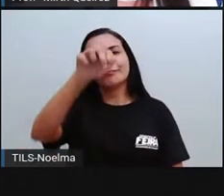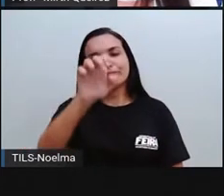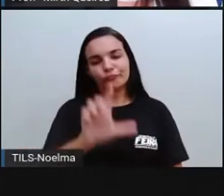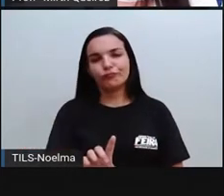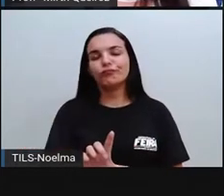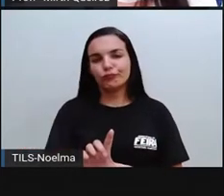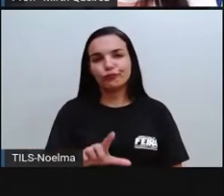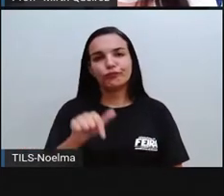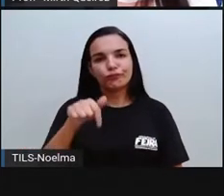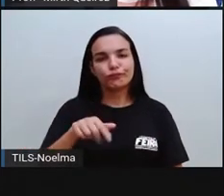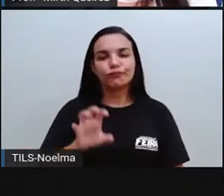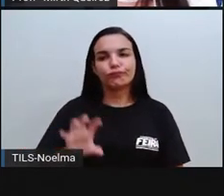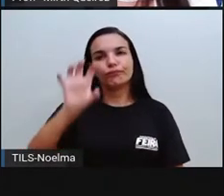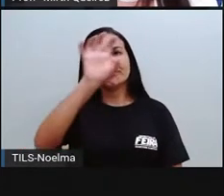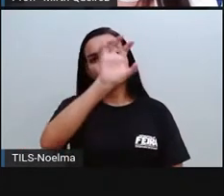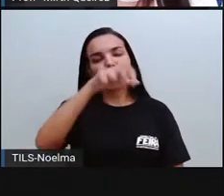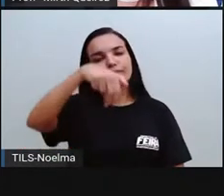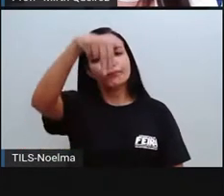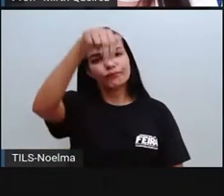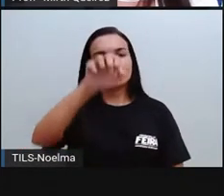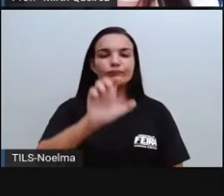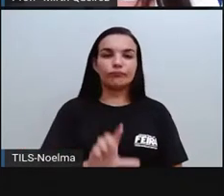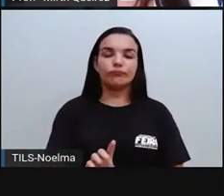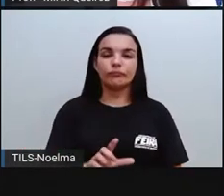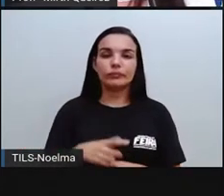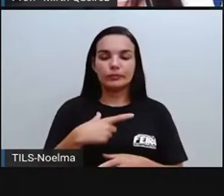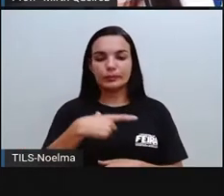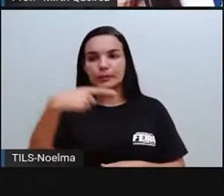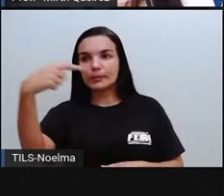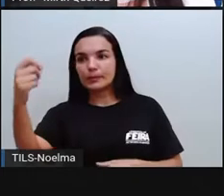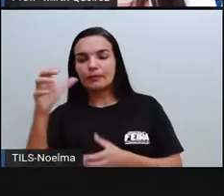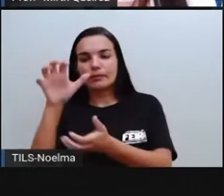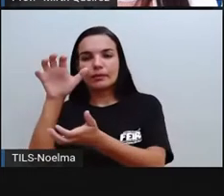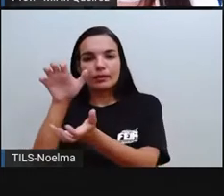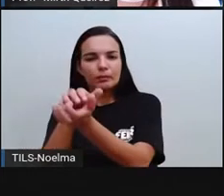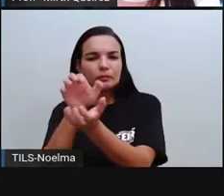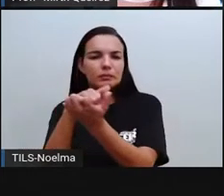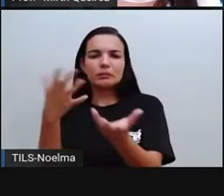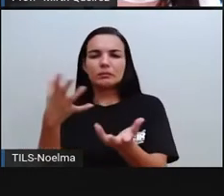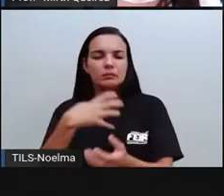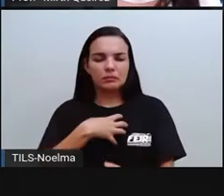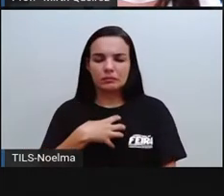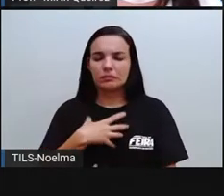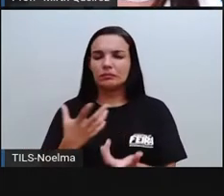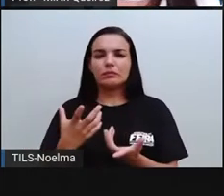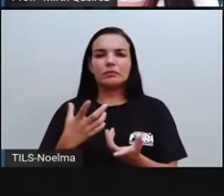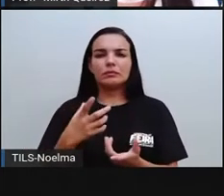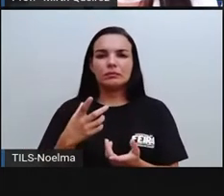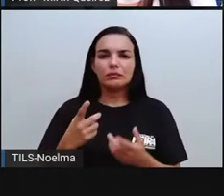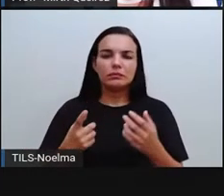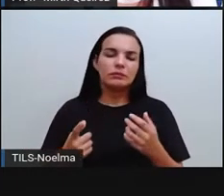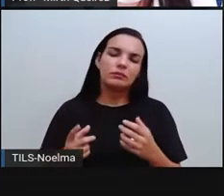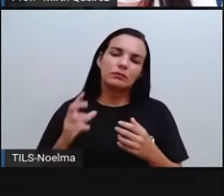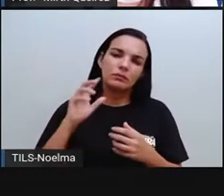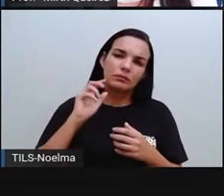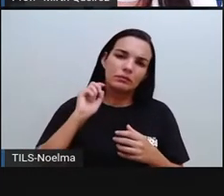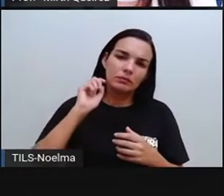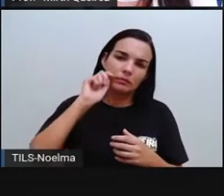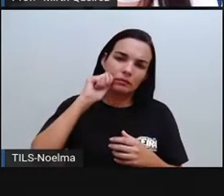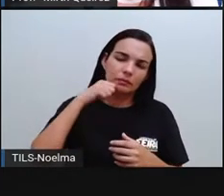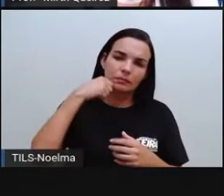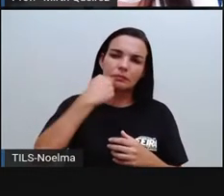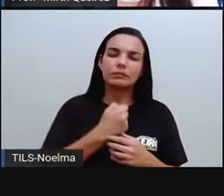nordestinos, né? Que saíram da sua região até São Paulo à procura de quê?